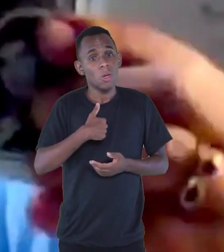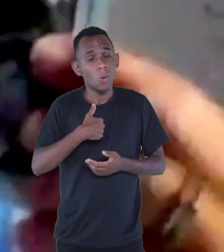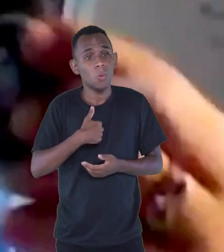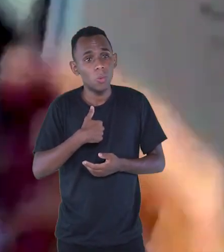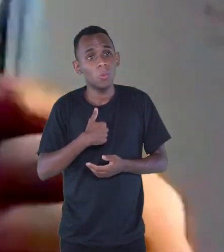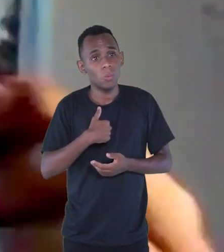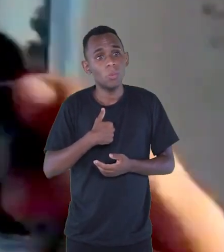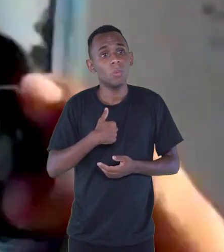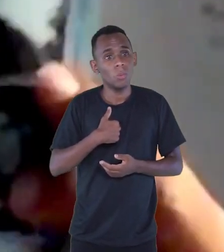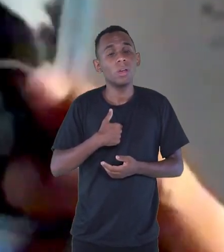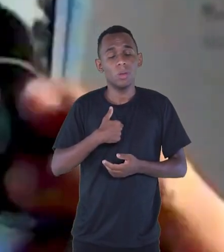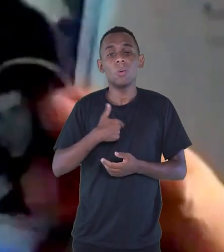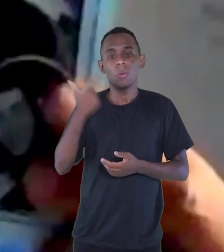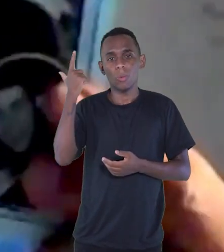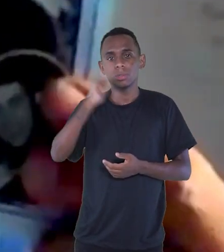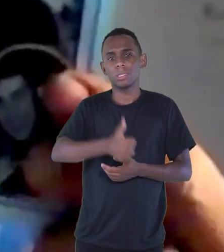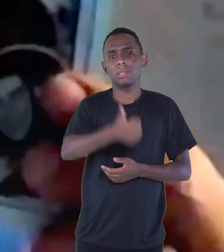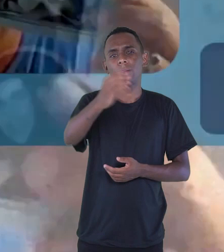aqui, eu ganhei 10.